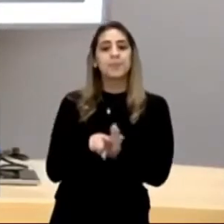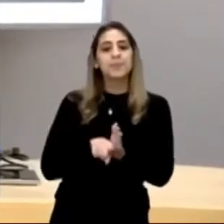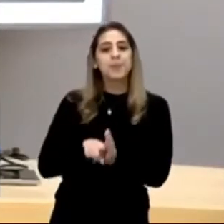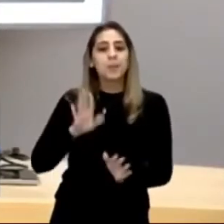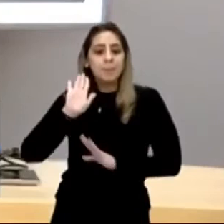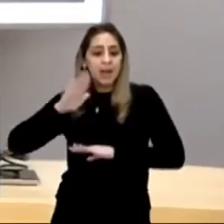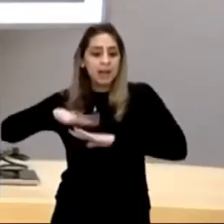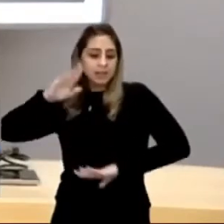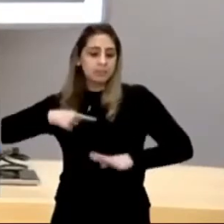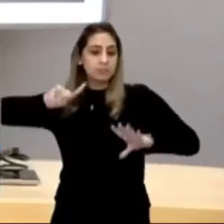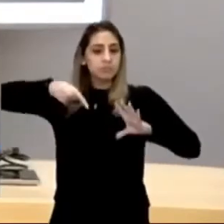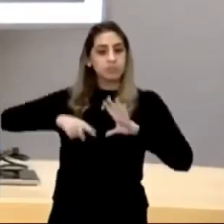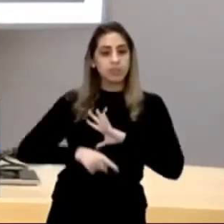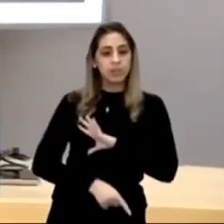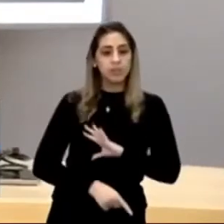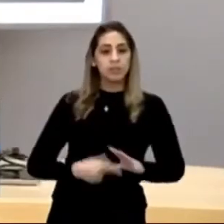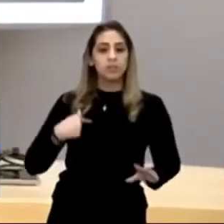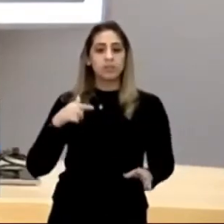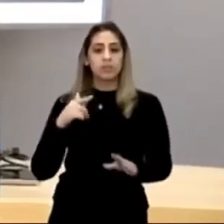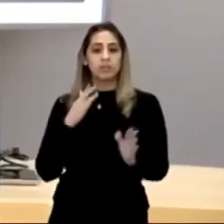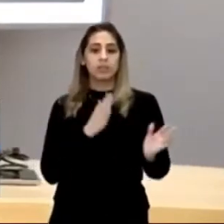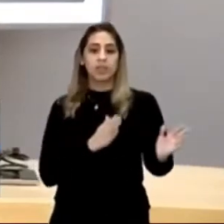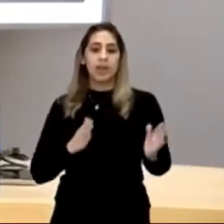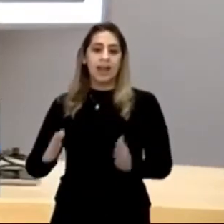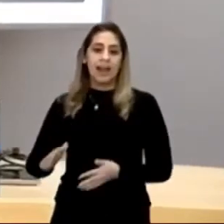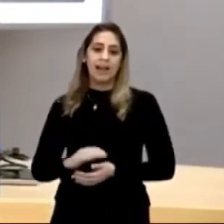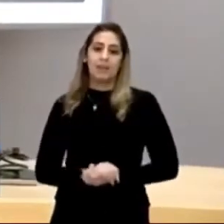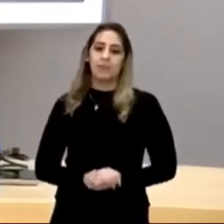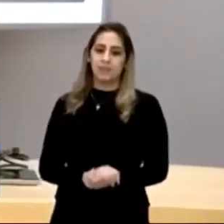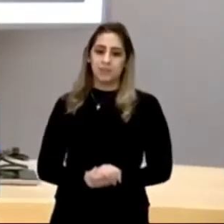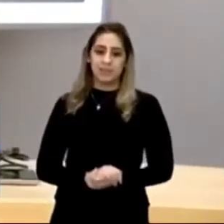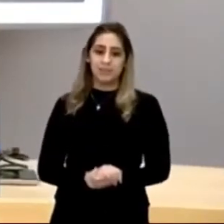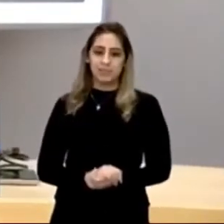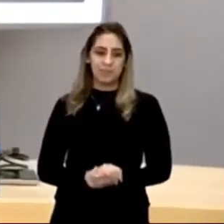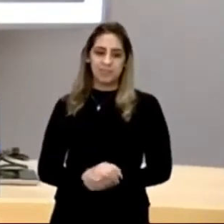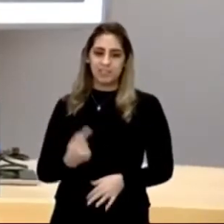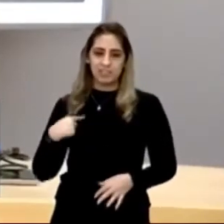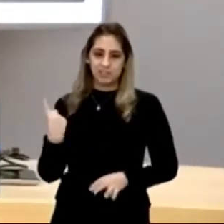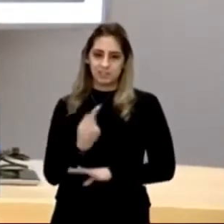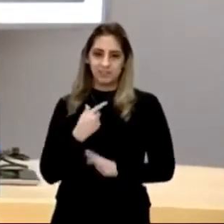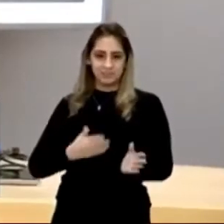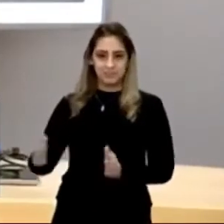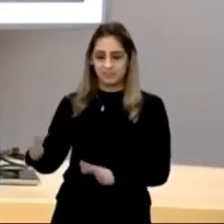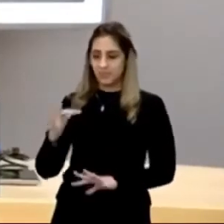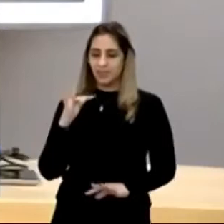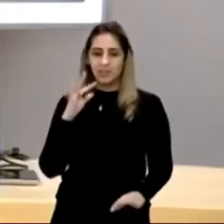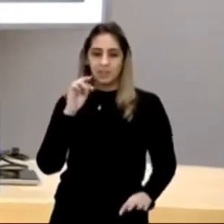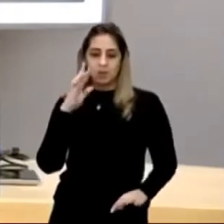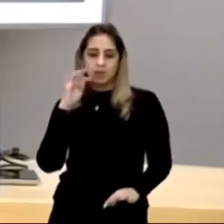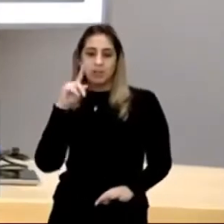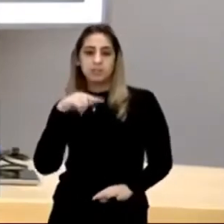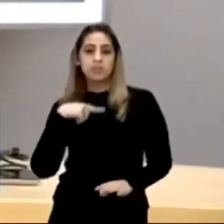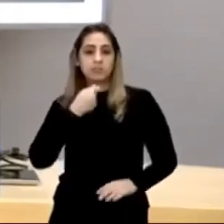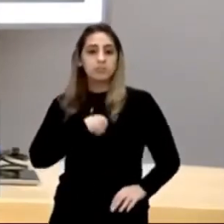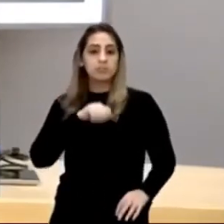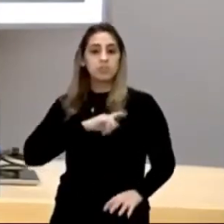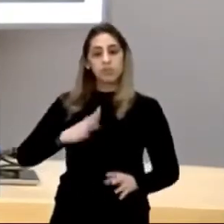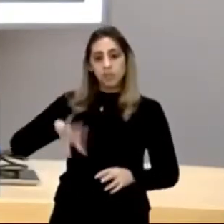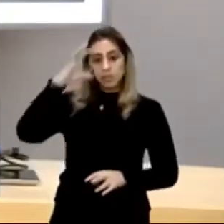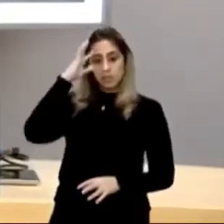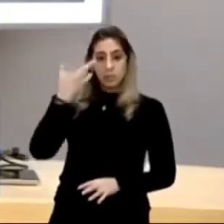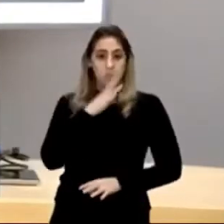profundidade, o tratado de Tordesilhas, o que foi o tratado de Tordesilhas? Foi um tratado feito entre o rei da Espanha, o rei de Portugal,